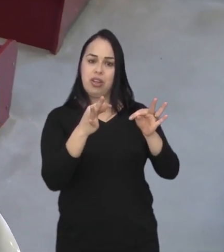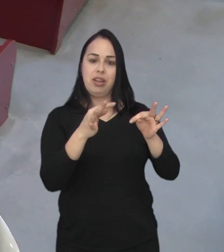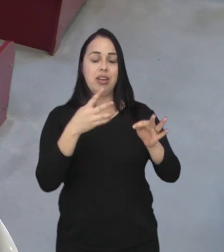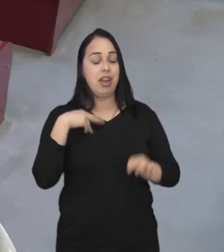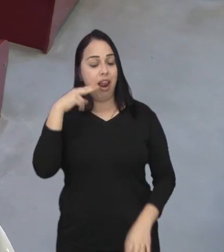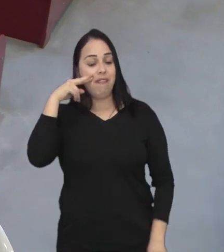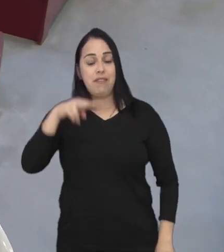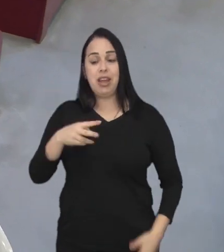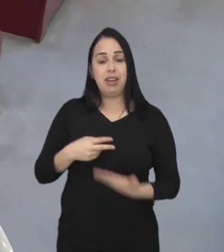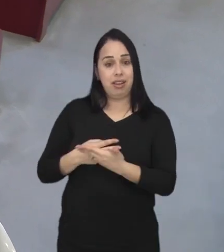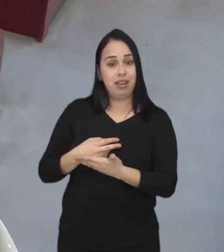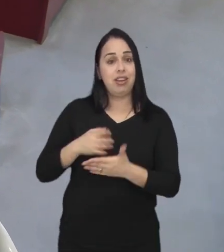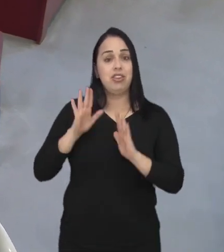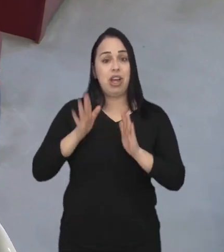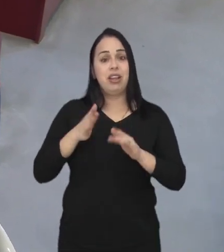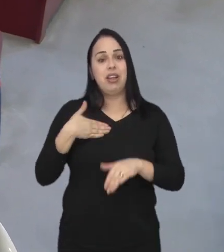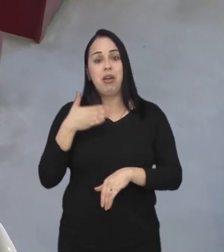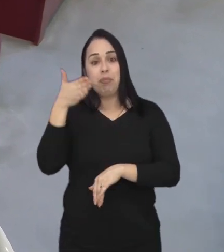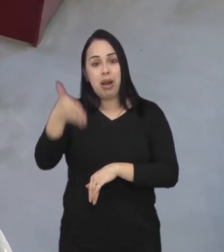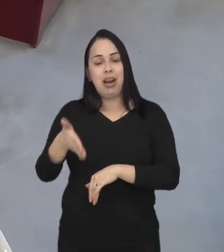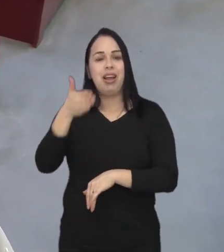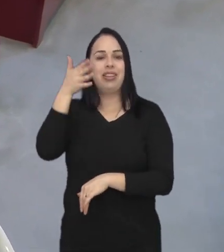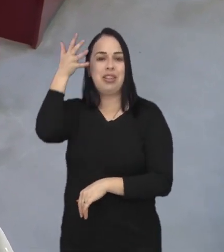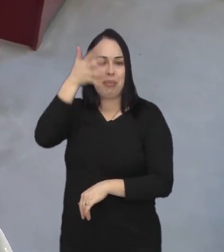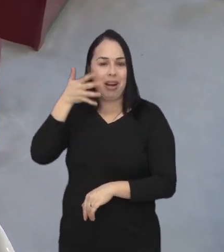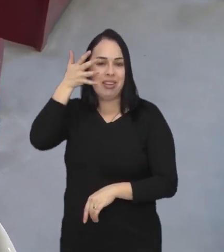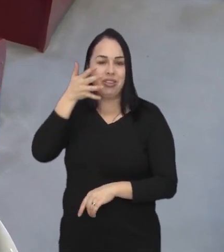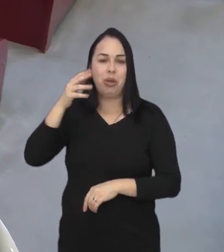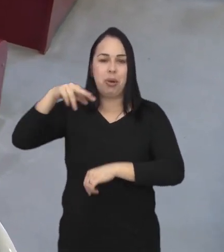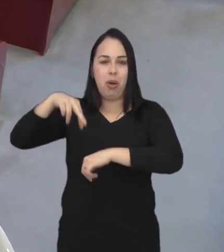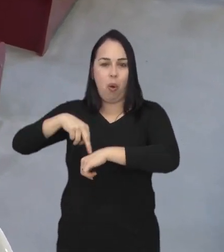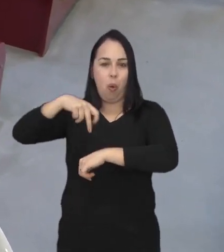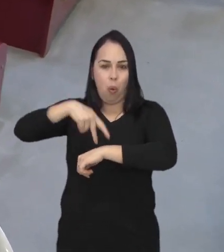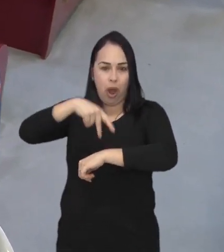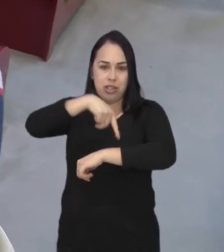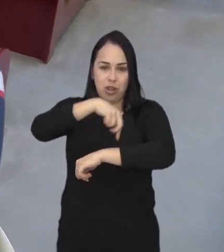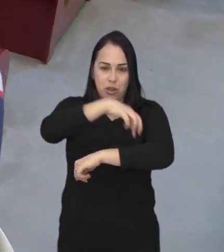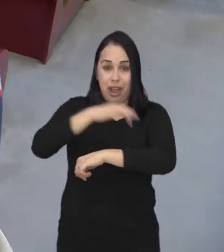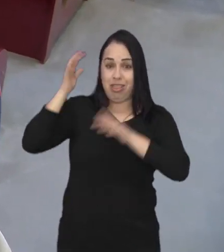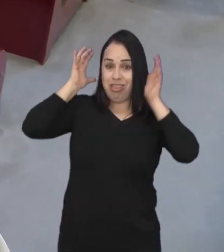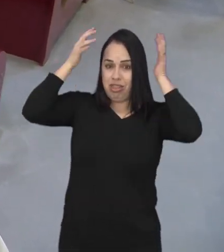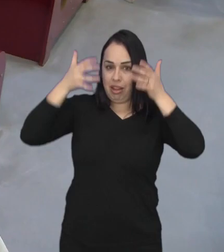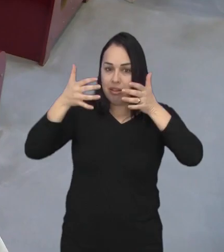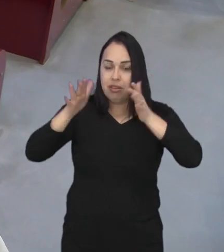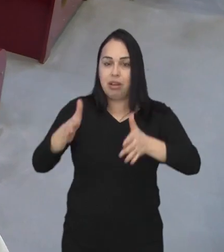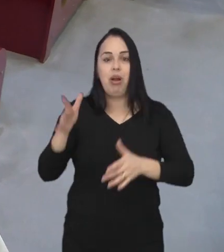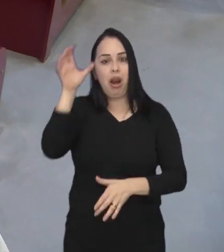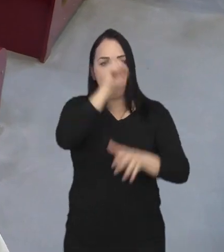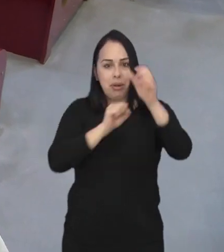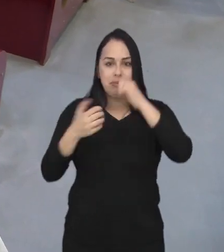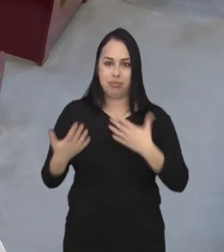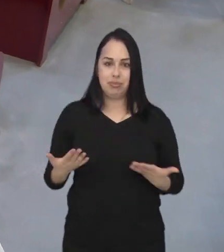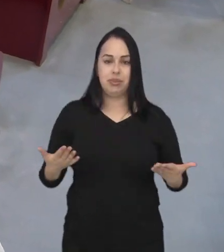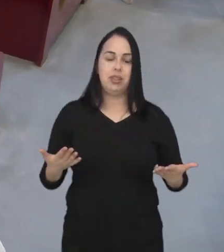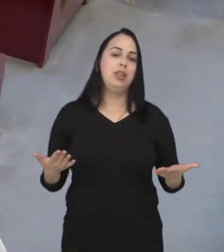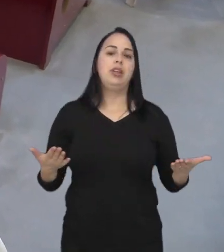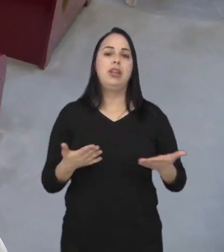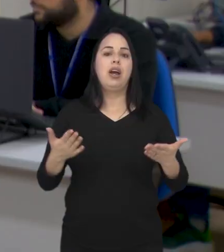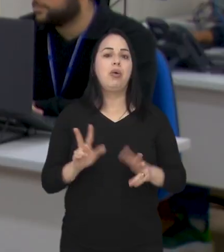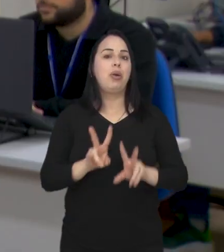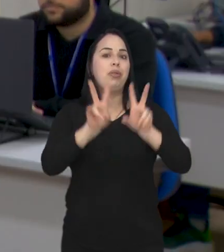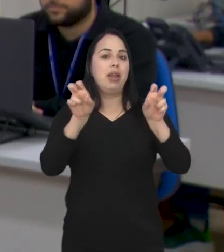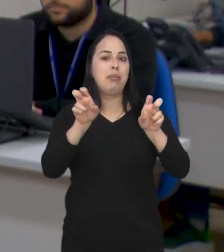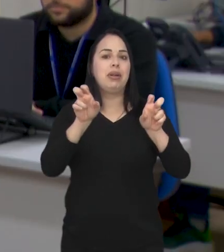acessível para ela ter contato. Ela já foi na outra palestra sobre os astronautas. Então, está sendo um super aprendizado.